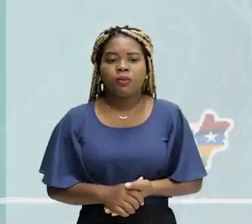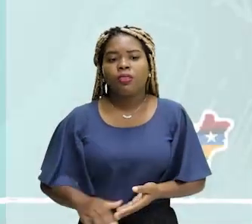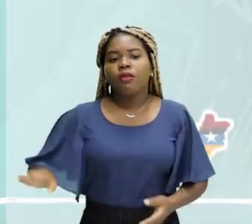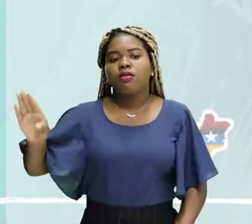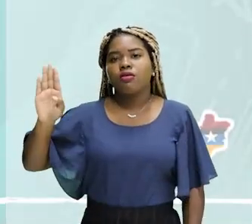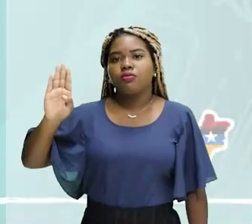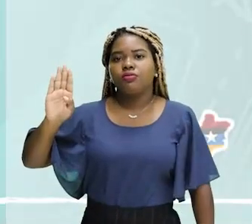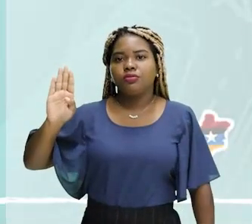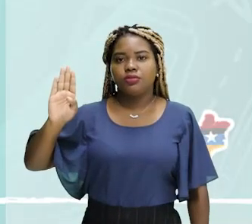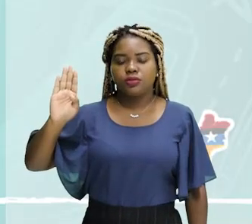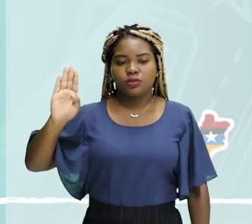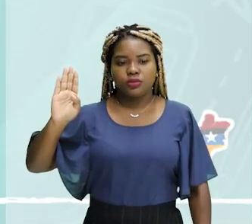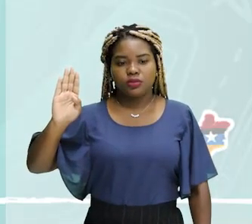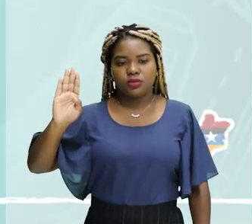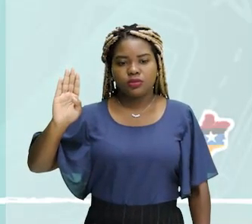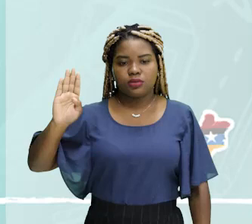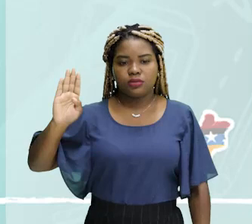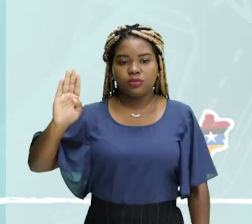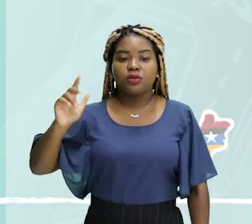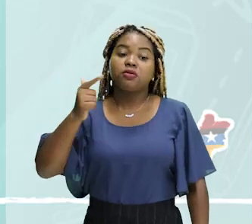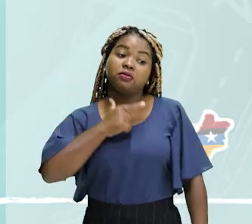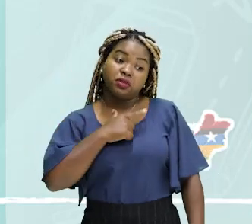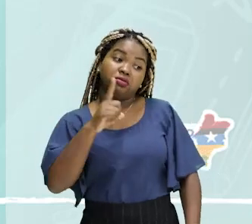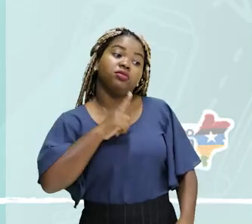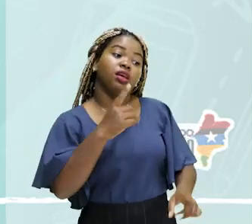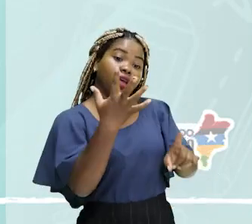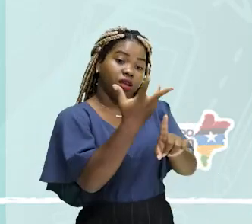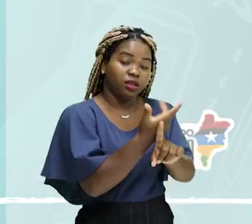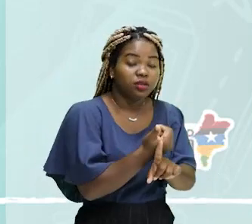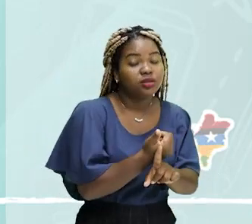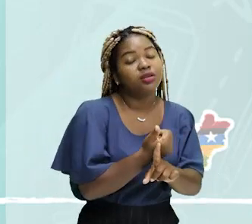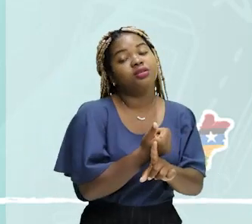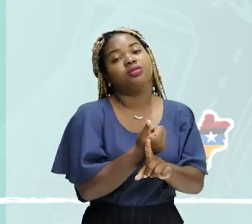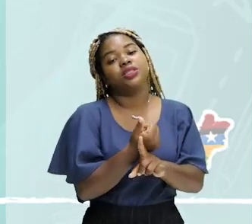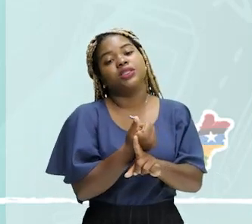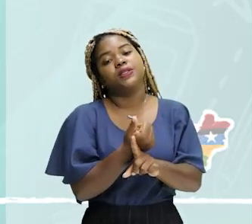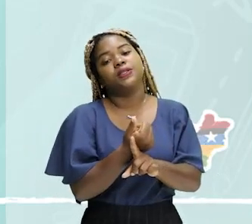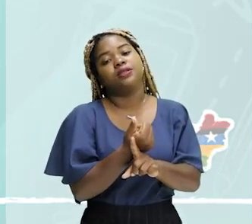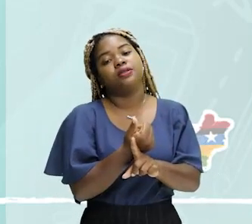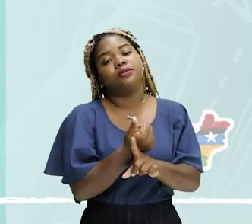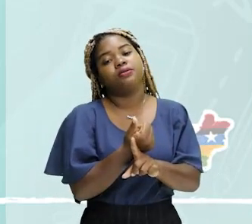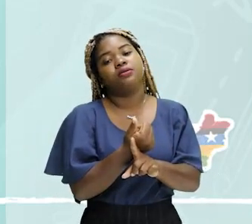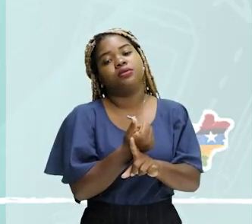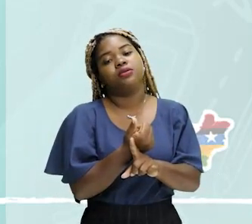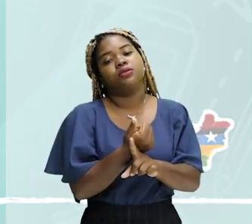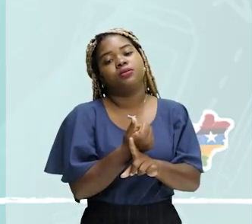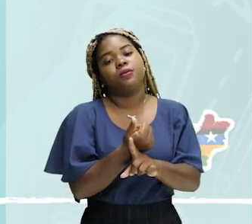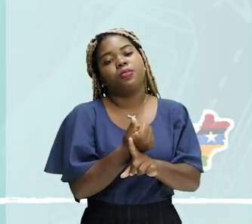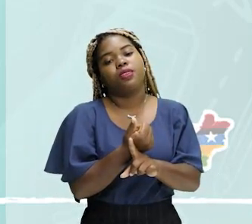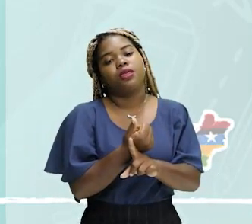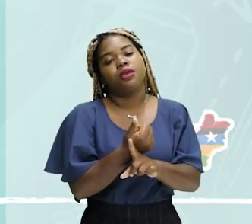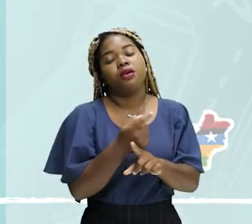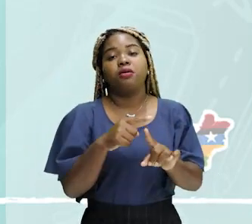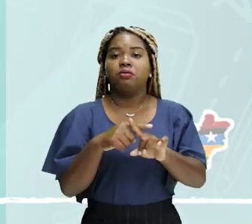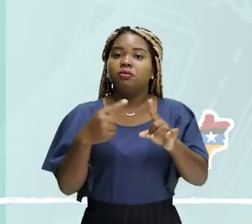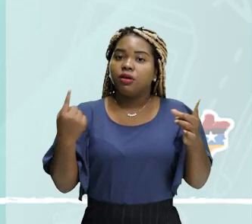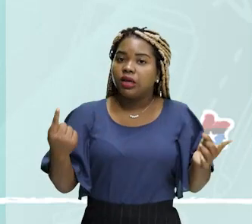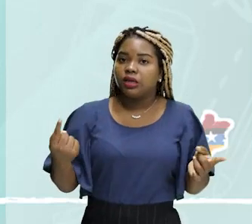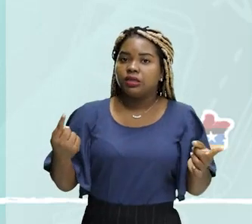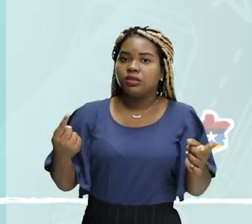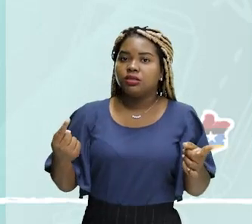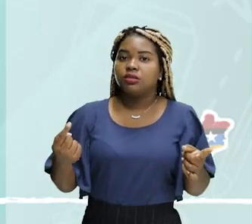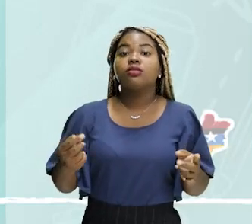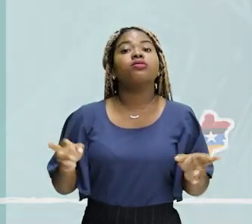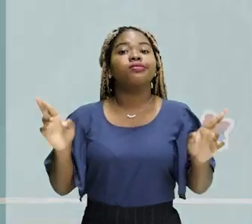Letra B. O feio existe na arte. Obviamente existe. Mas não quer dizer que não seja arte ou que não seja